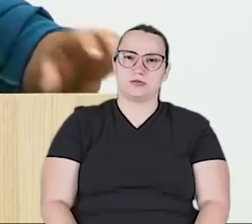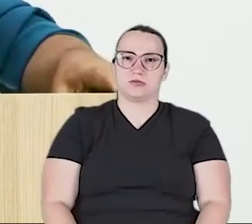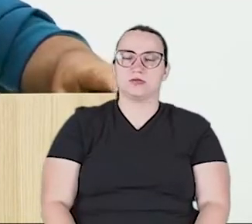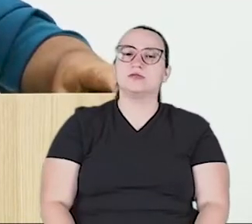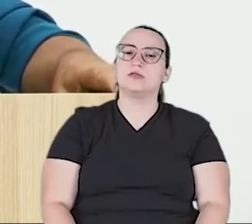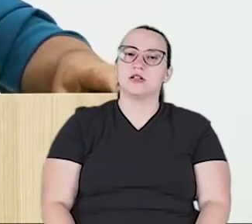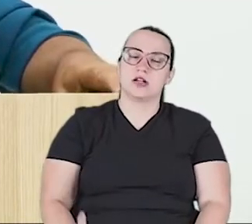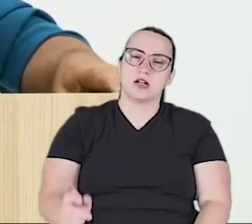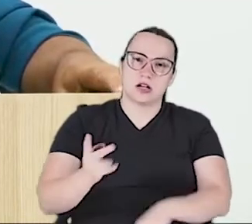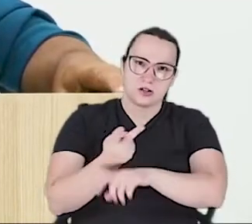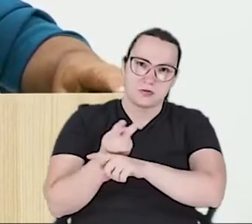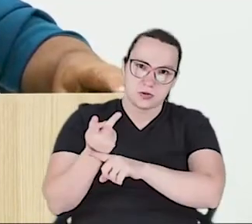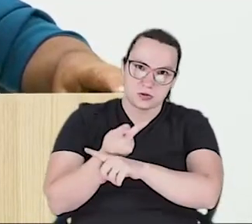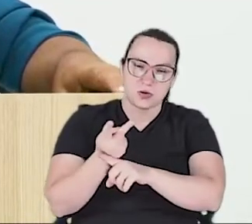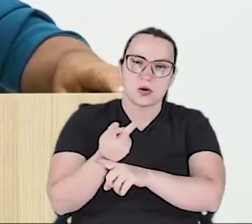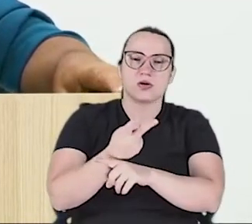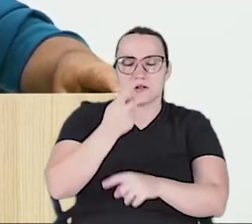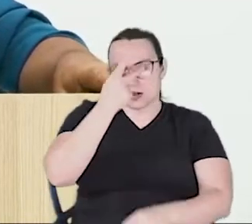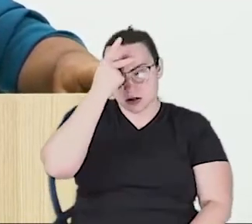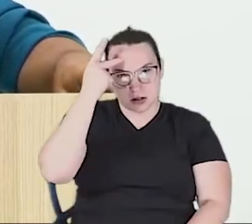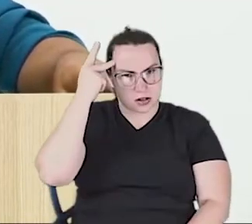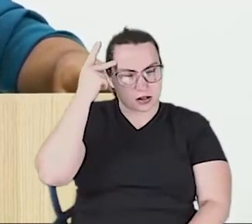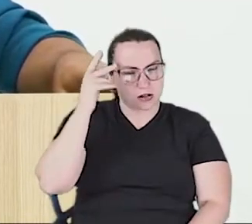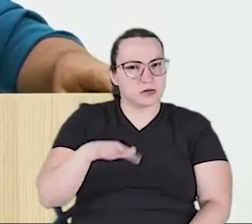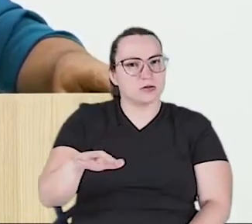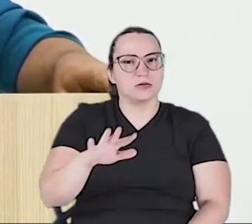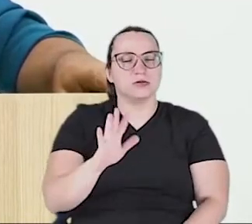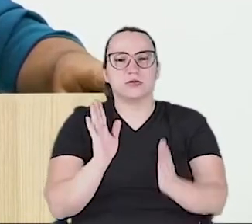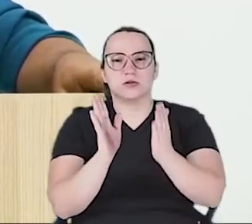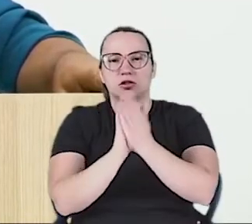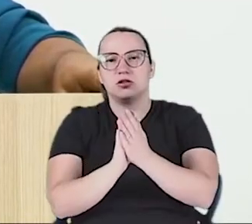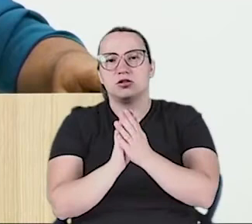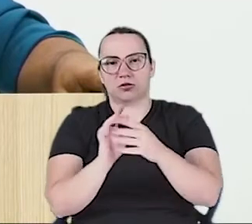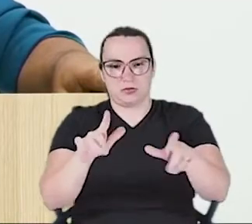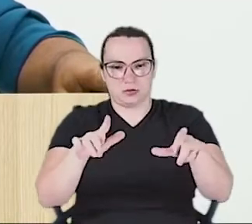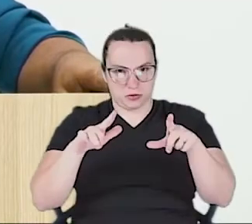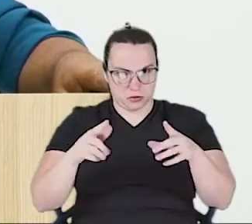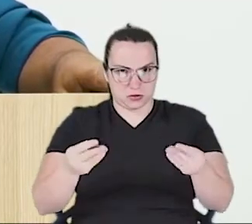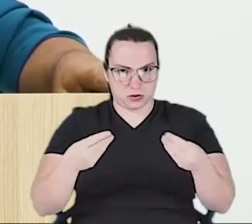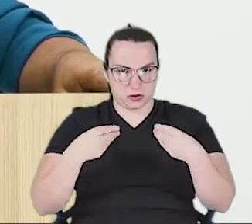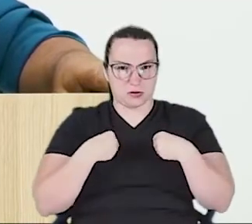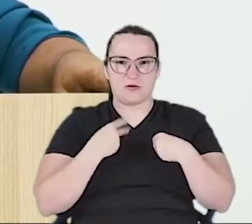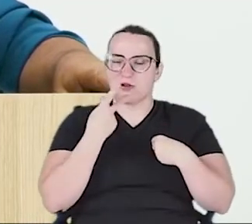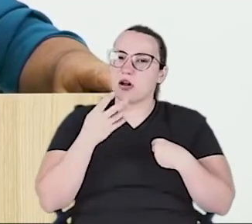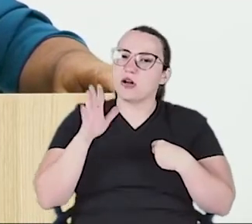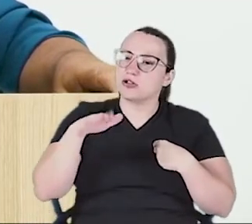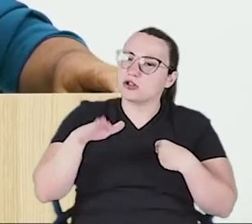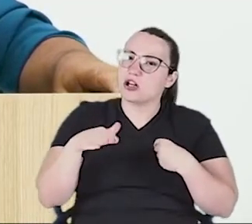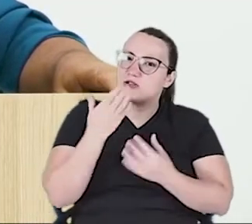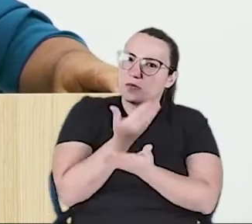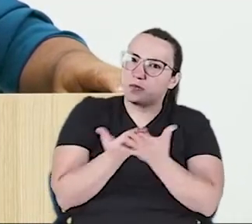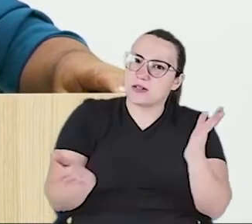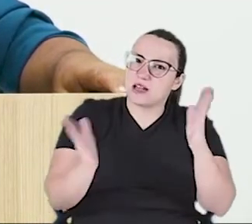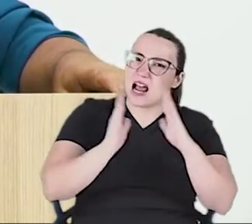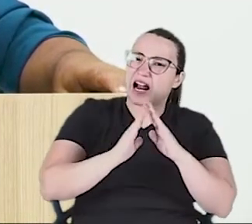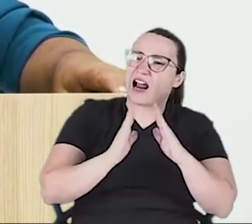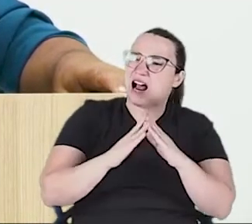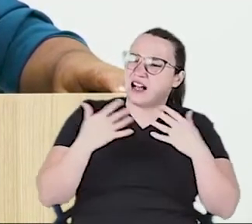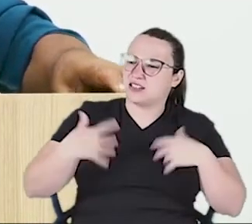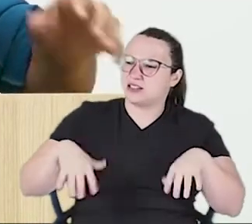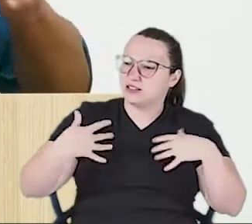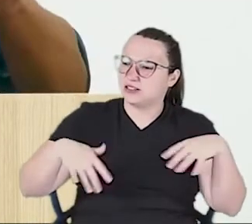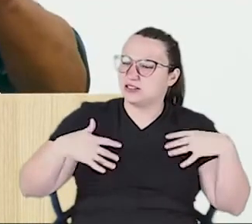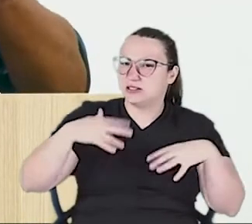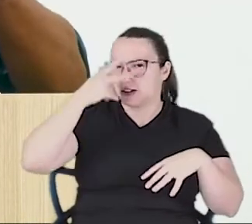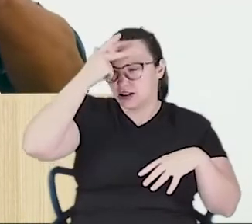procuraram, inclusive da Vila Alta, onde foi entregado esse documento, se lhe deu, nós vamos perder a nossa casa, porque as pessoas